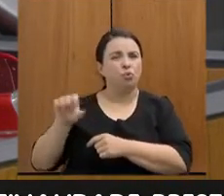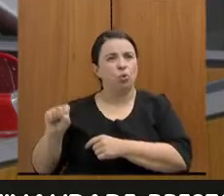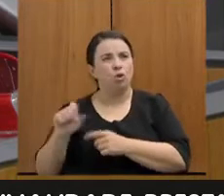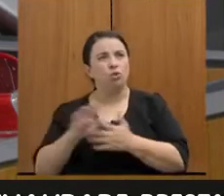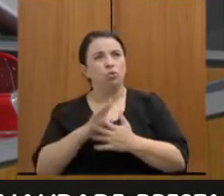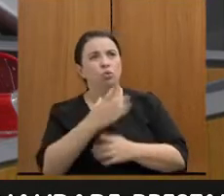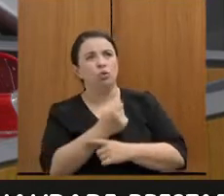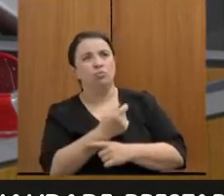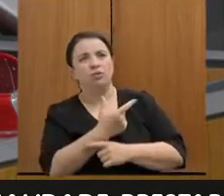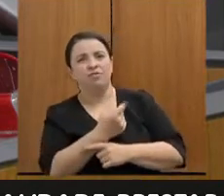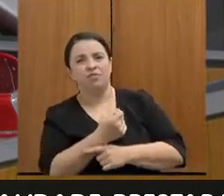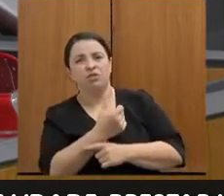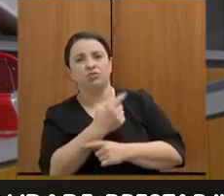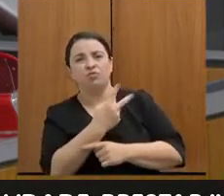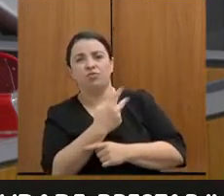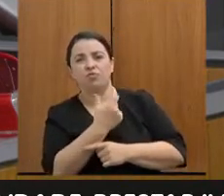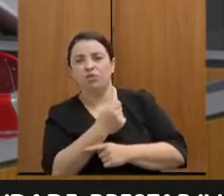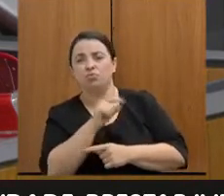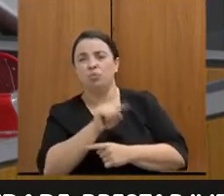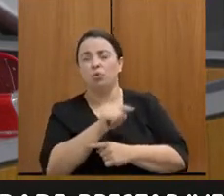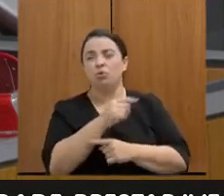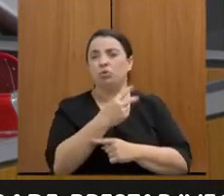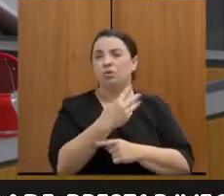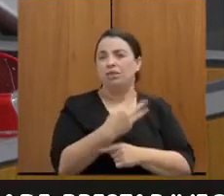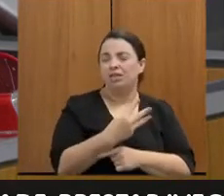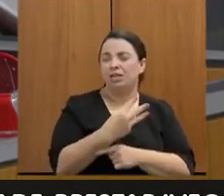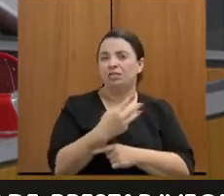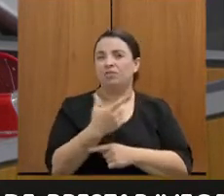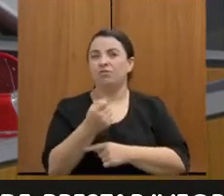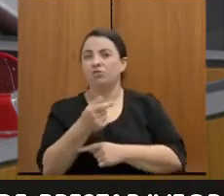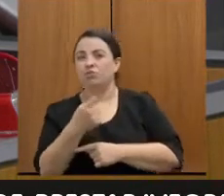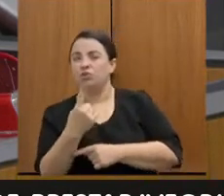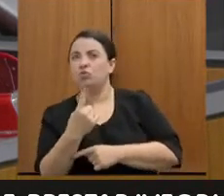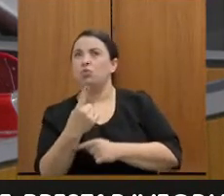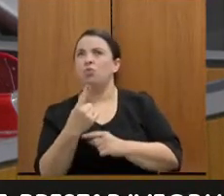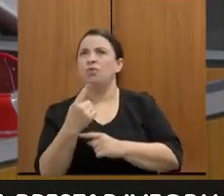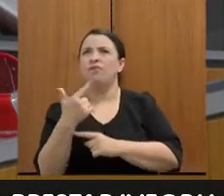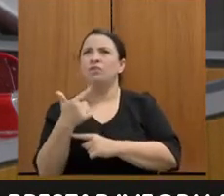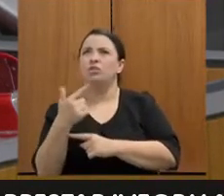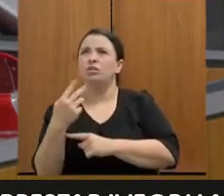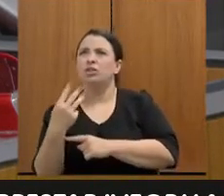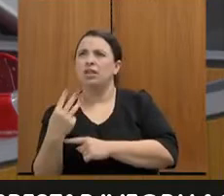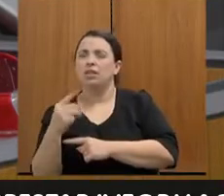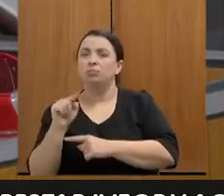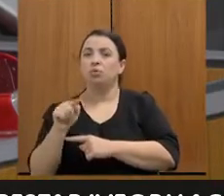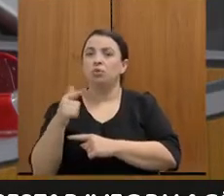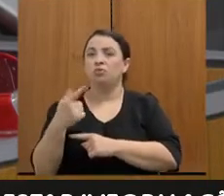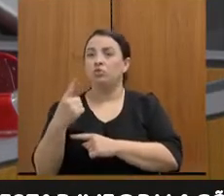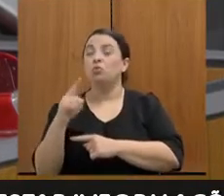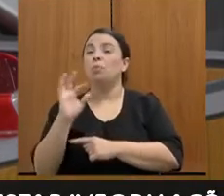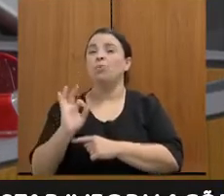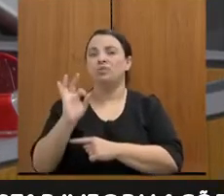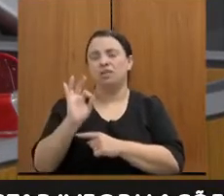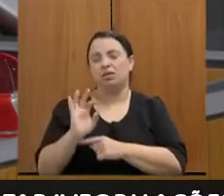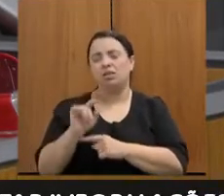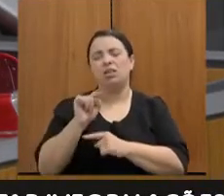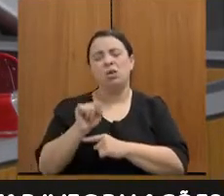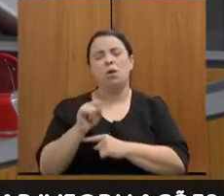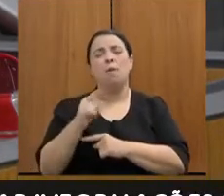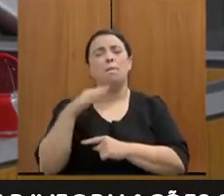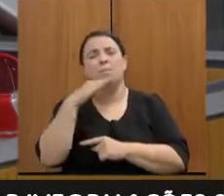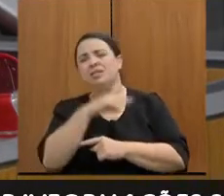,03%, em 2021 fechou em 23,21%. Então, o governo Zema deixou de investir na